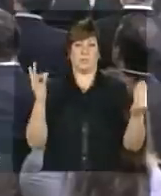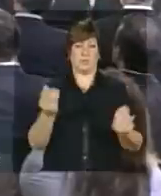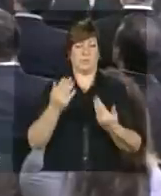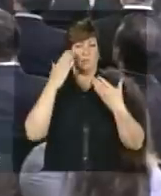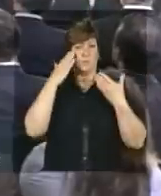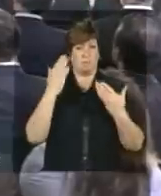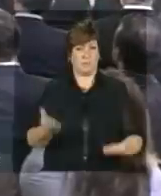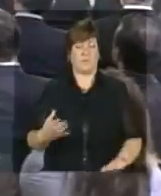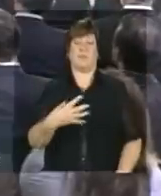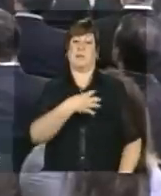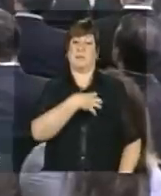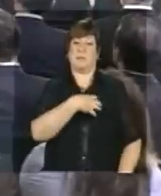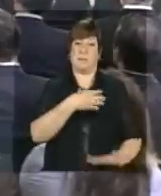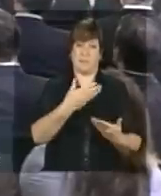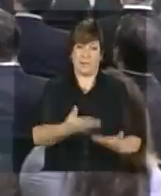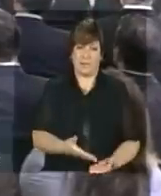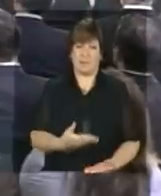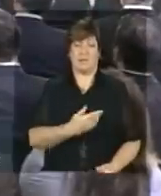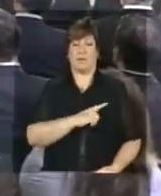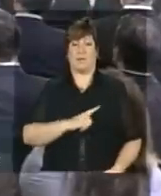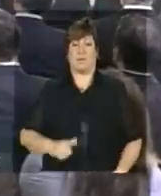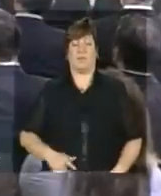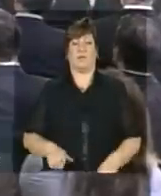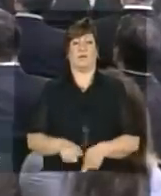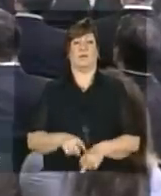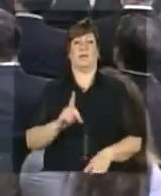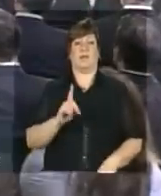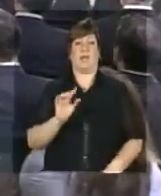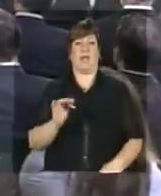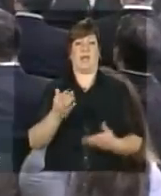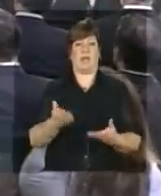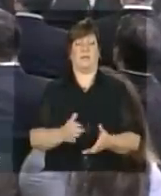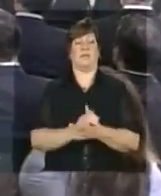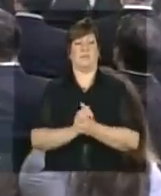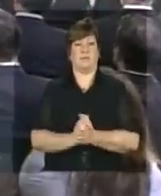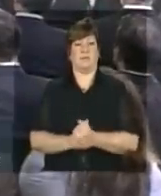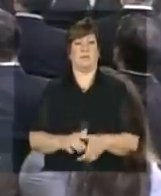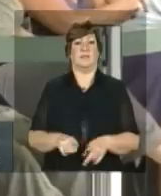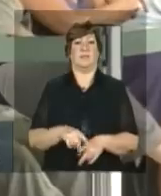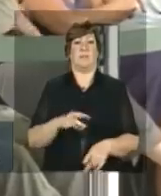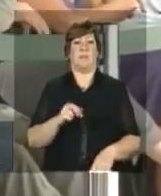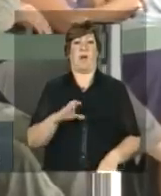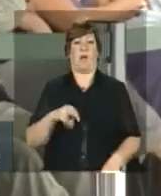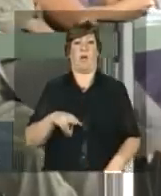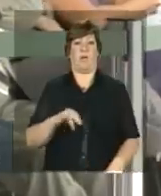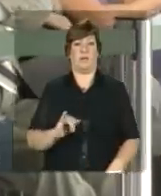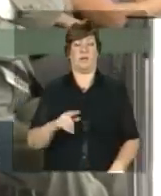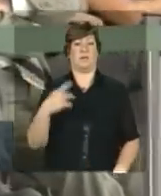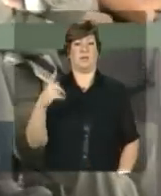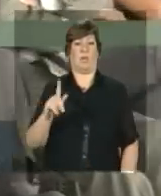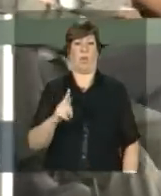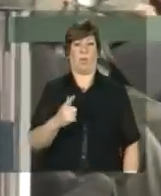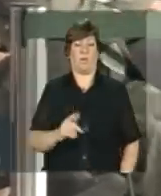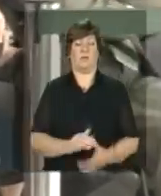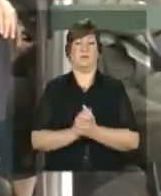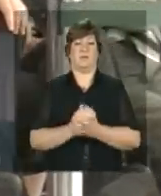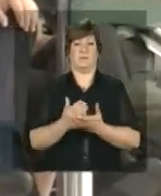Jacques Wagner, da Bahia, Agnello Rossi, do Distrito Federal, Marconi Perilo, de Goiás,